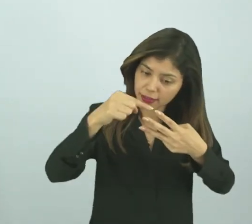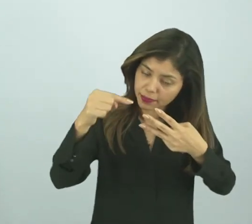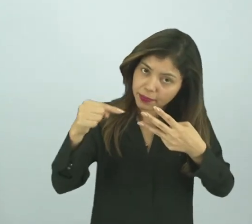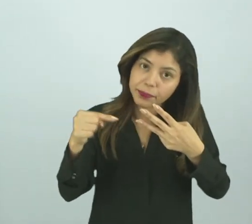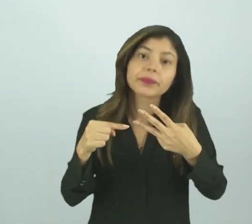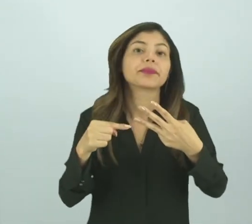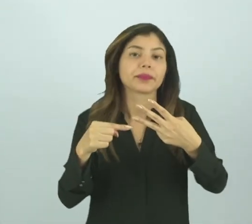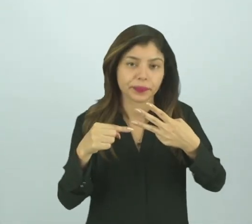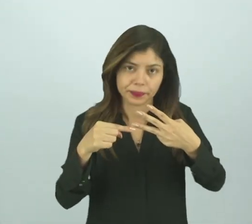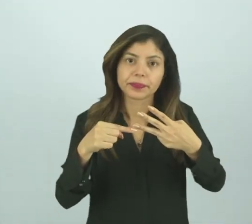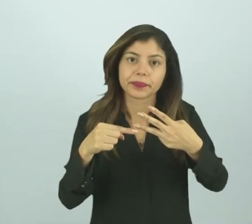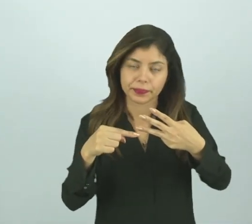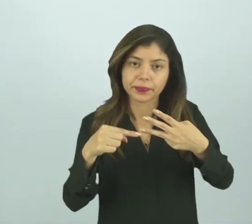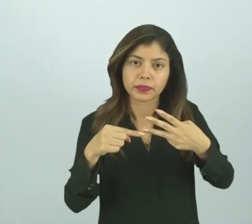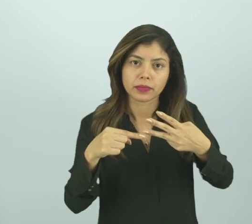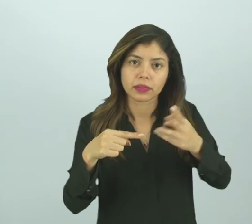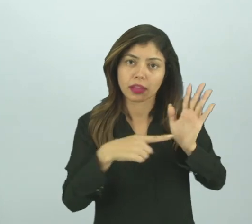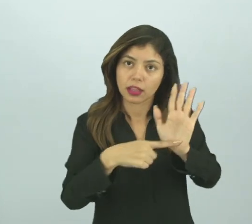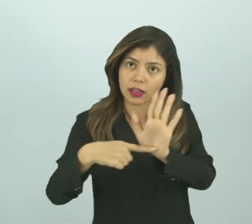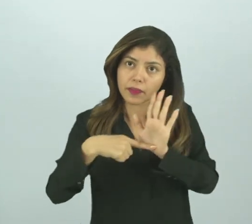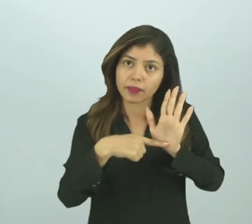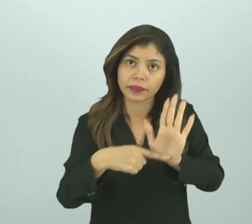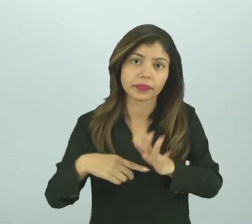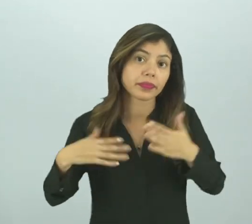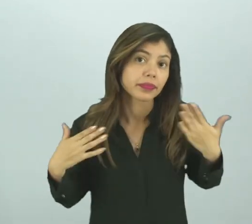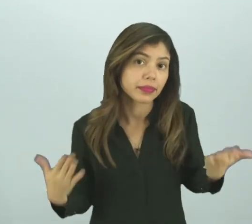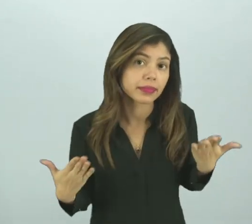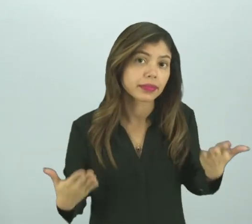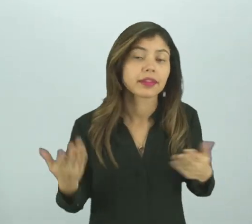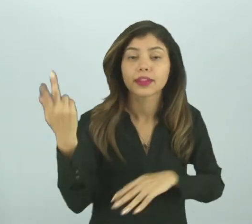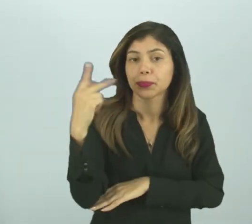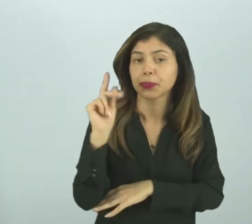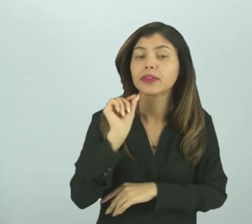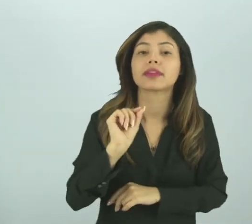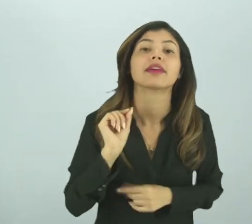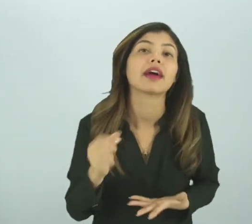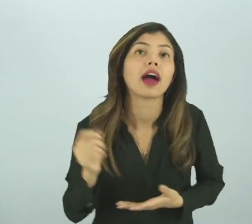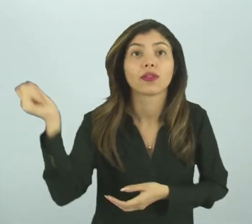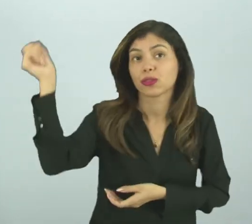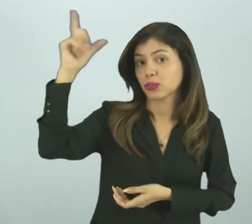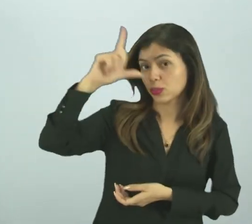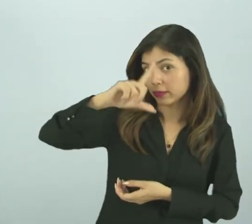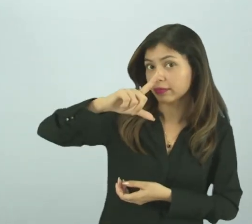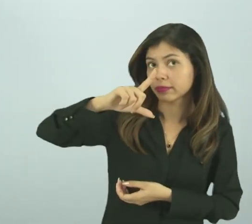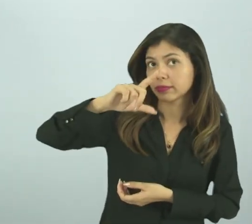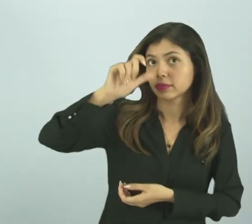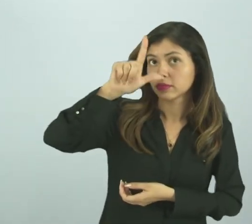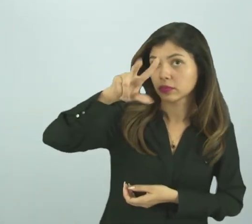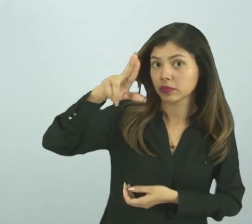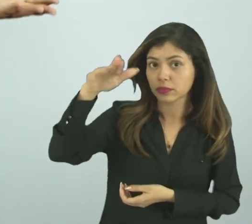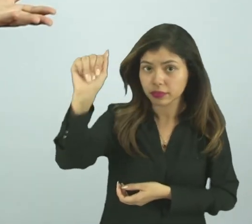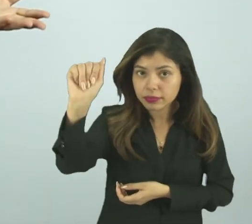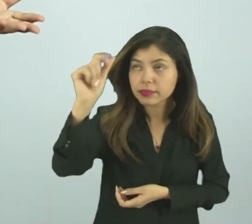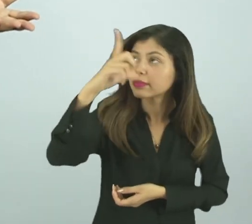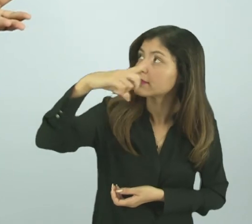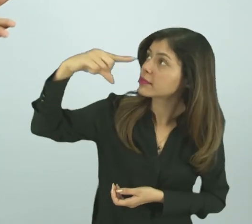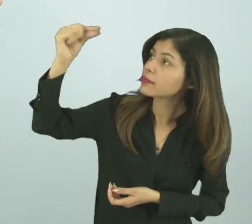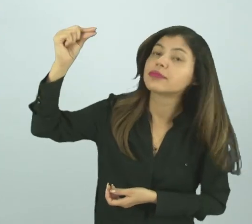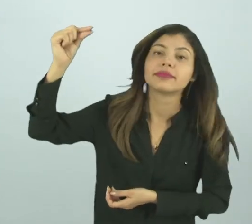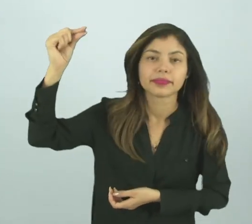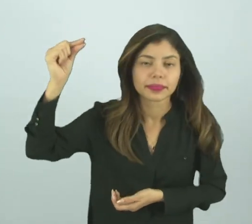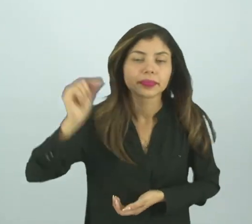partes, e o que representa esses períodos é o Sol e a Lua,